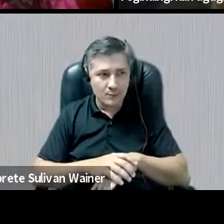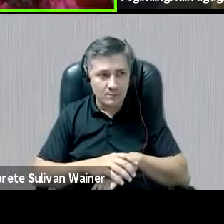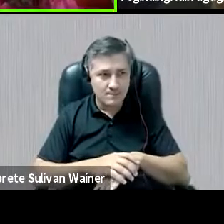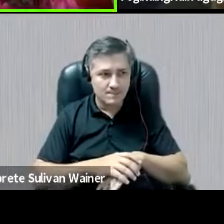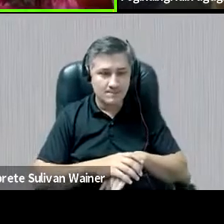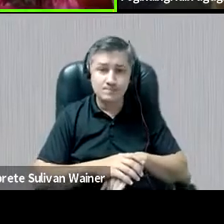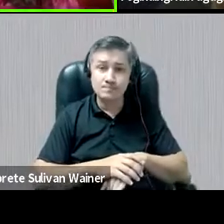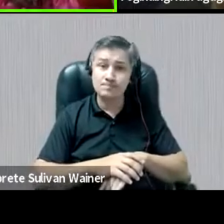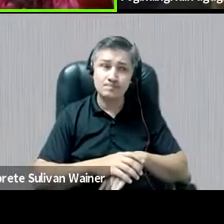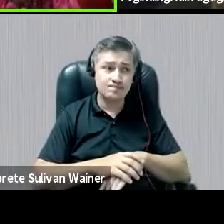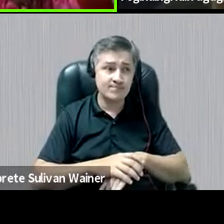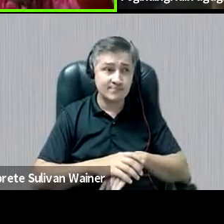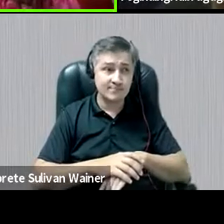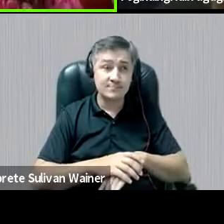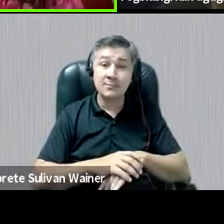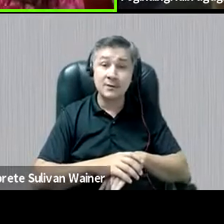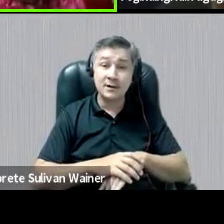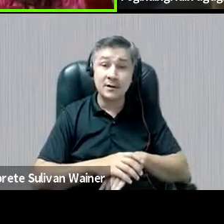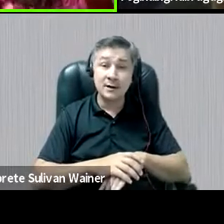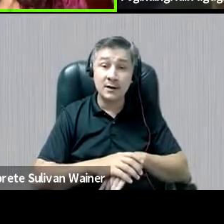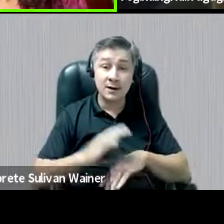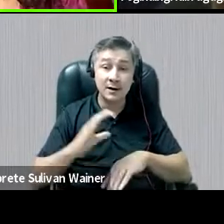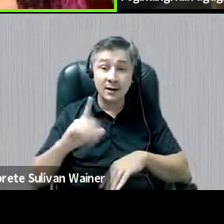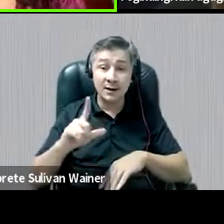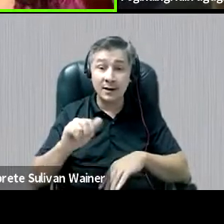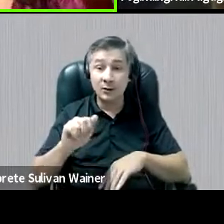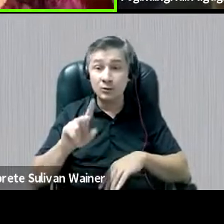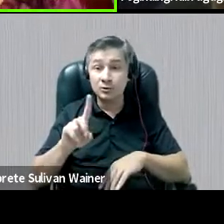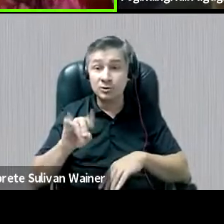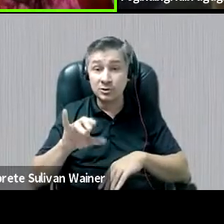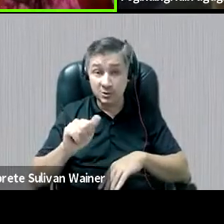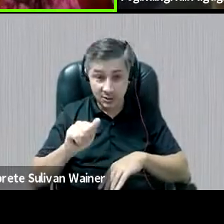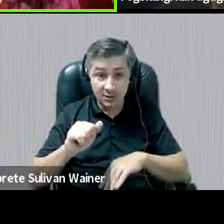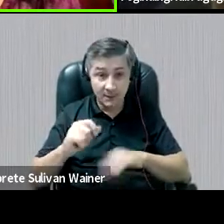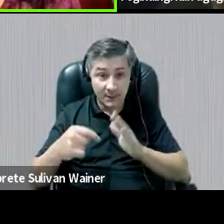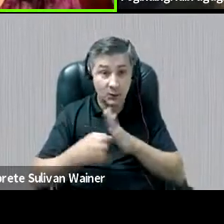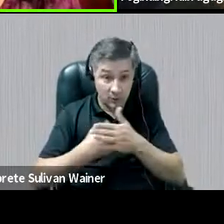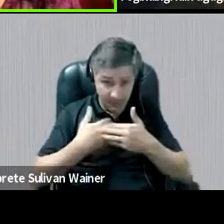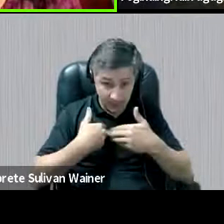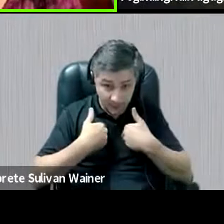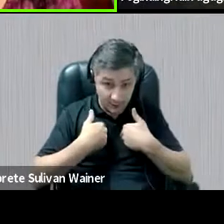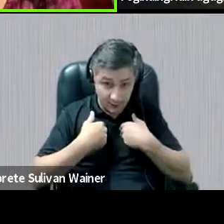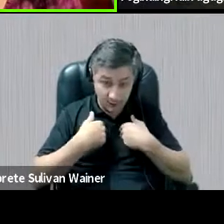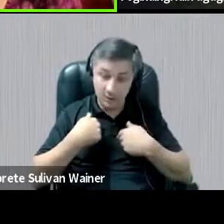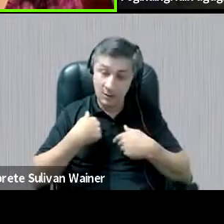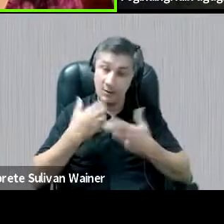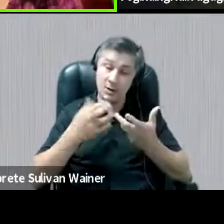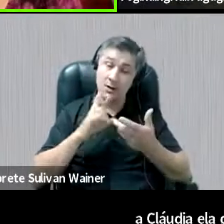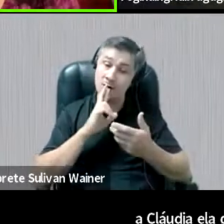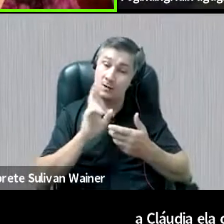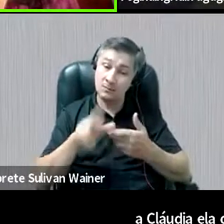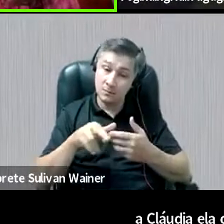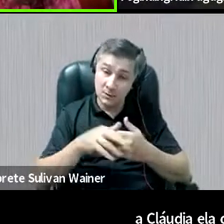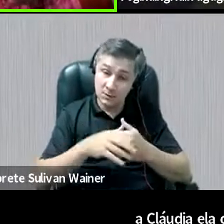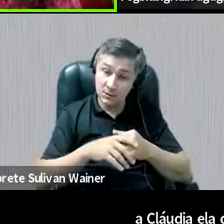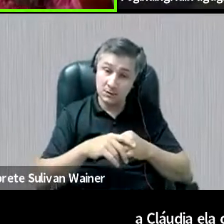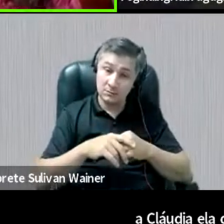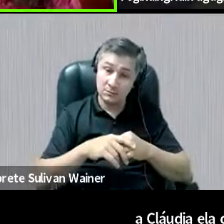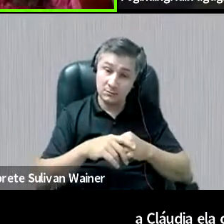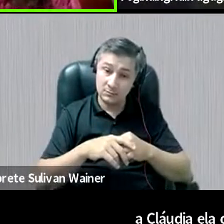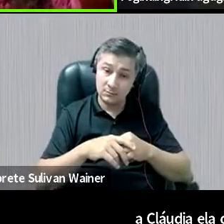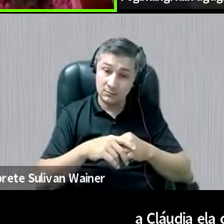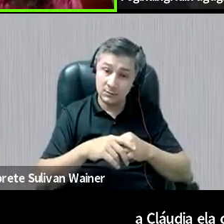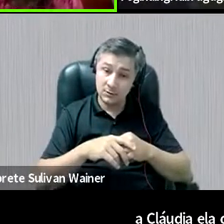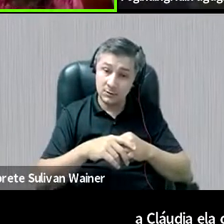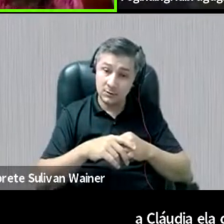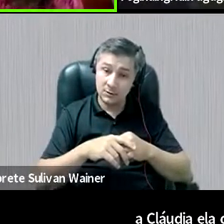Bom, a Cláudia, ela direciona para mim também a pergunta, né? Então, eu queria dizer que eu concordo totalmente